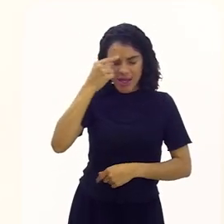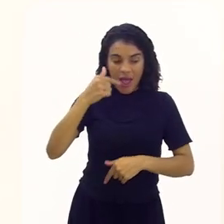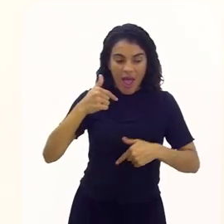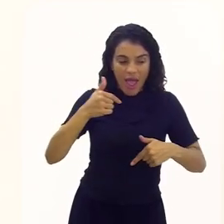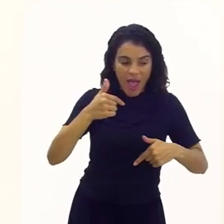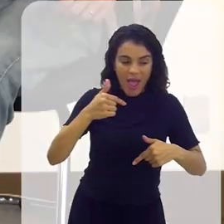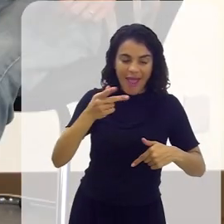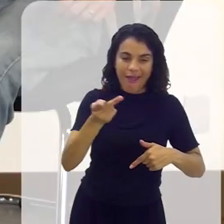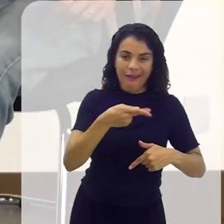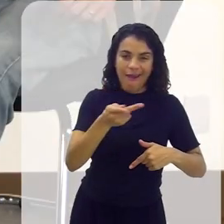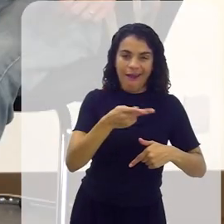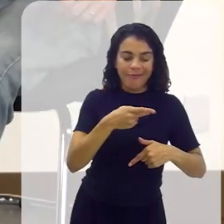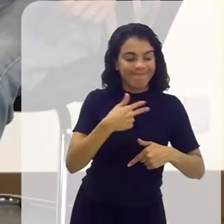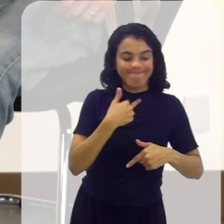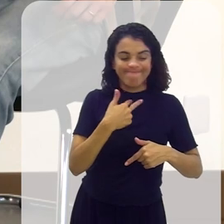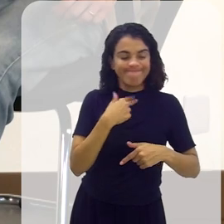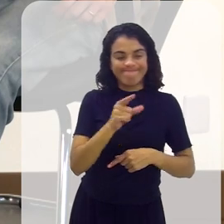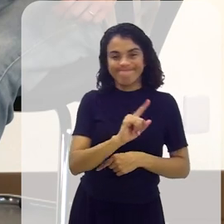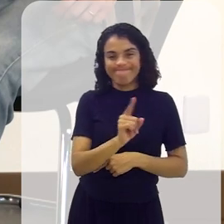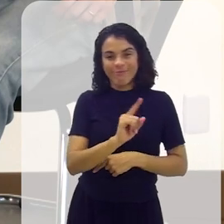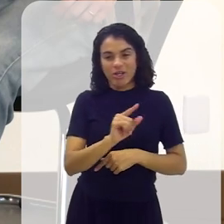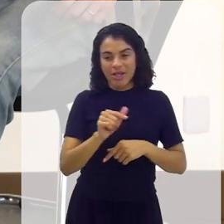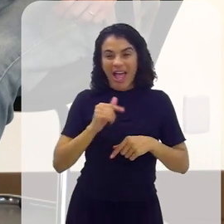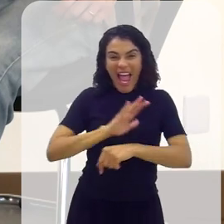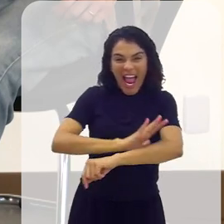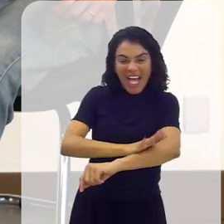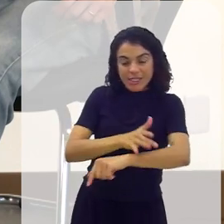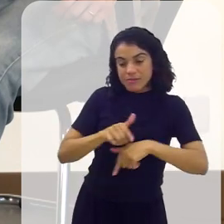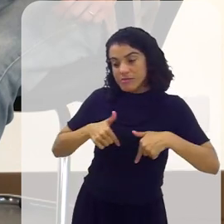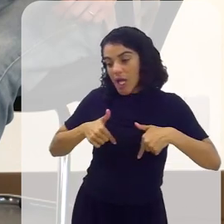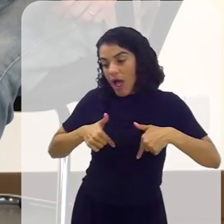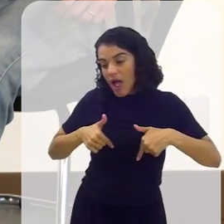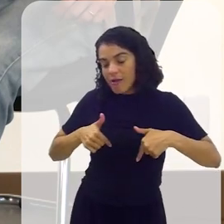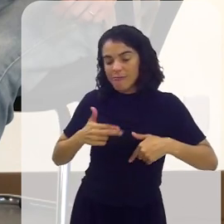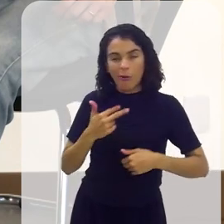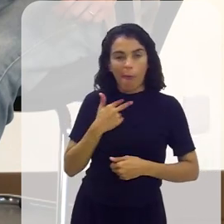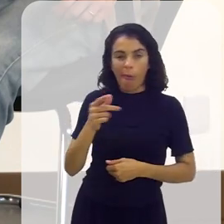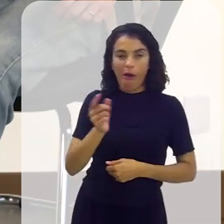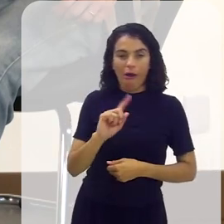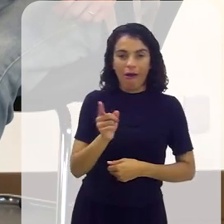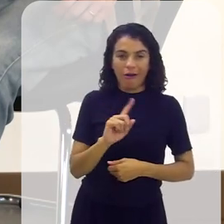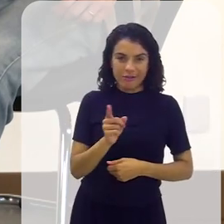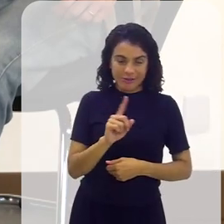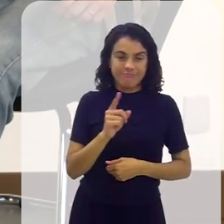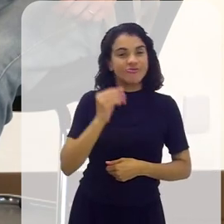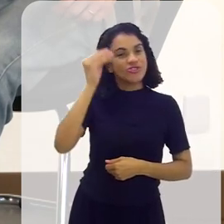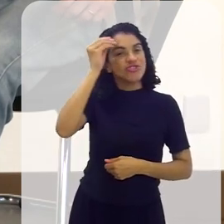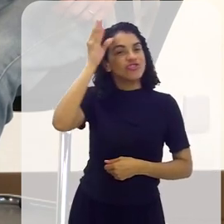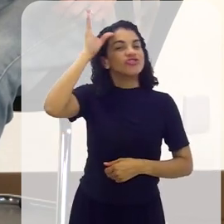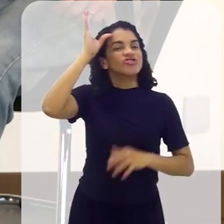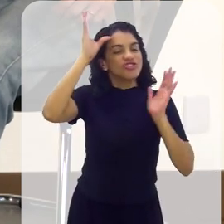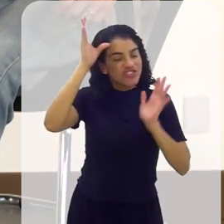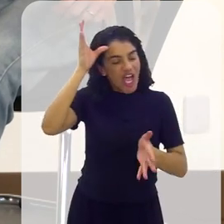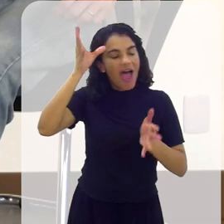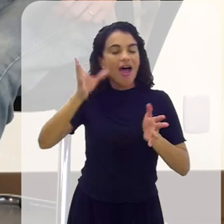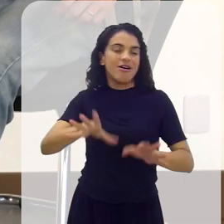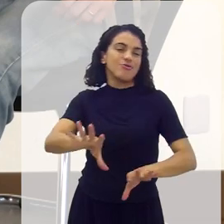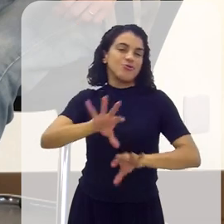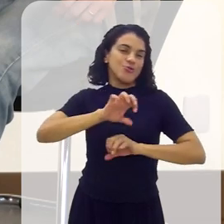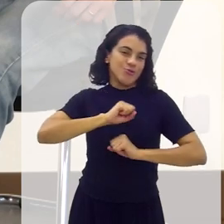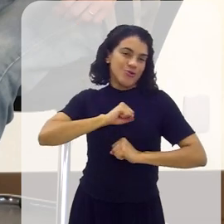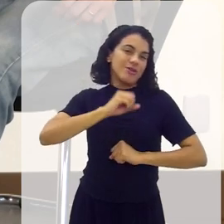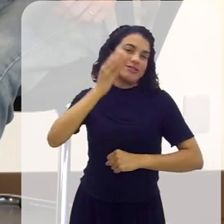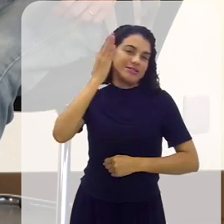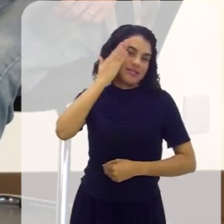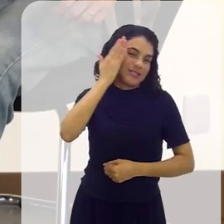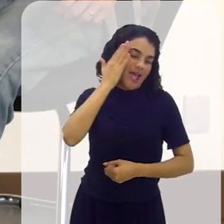praticar qualquer tipo de ato racista ou intolerante, porque ela tem aquele conhecimento, ela